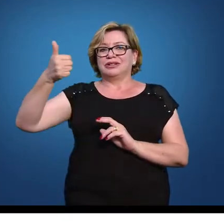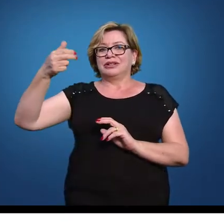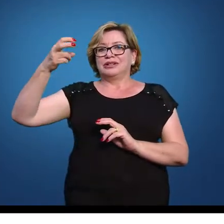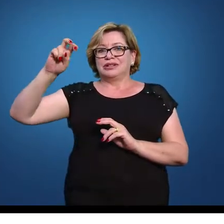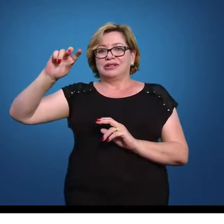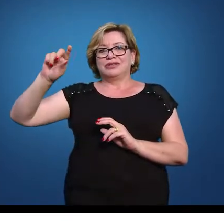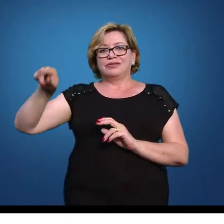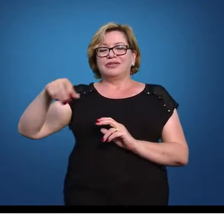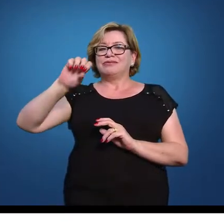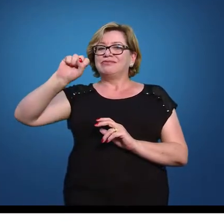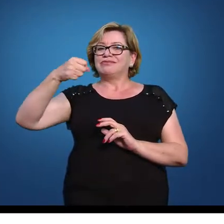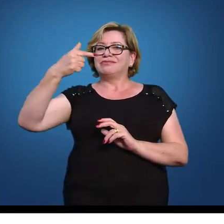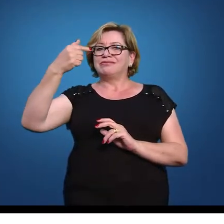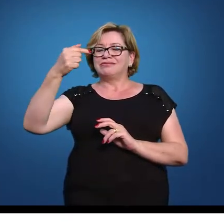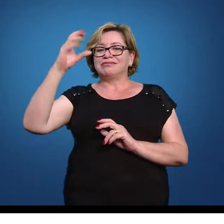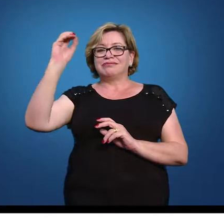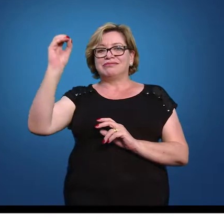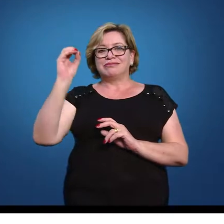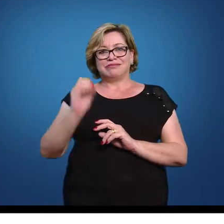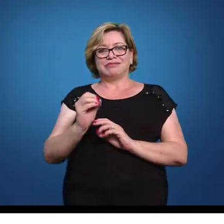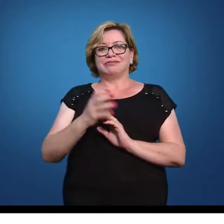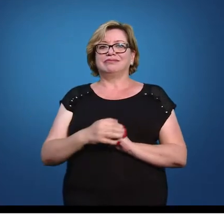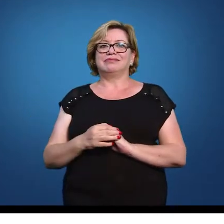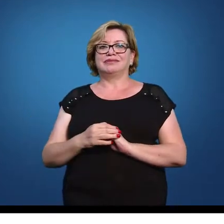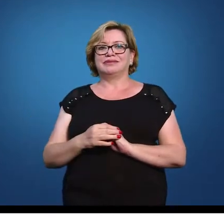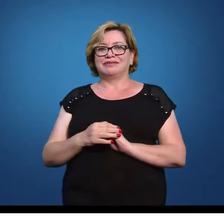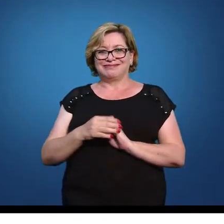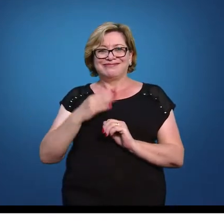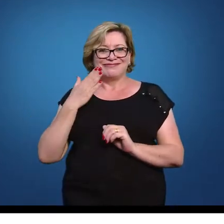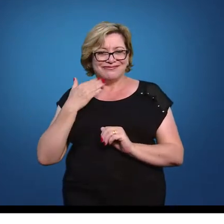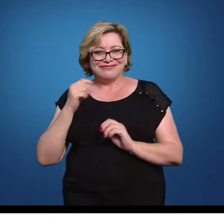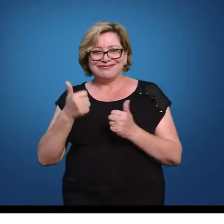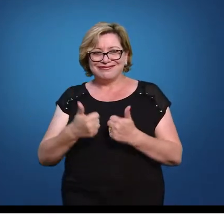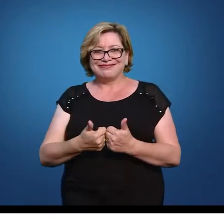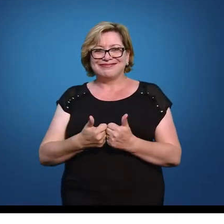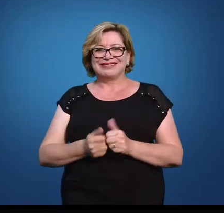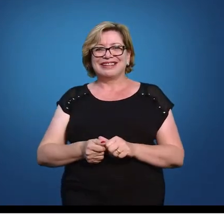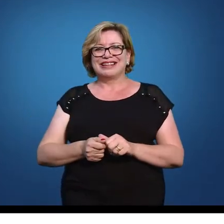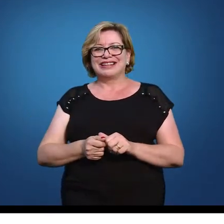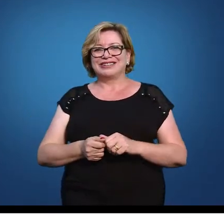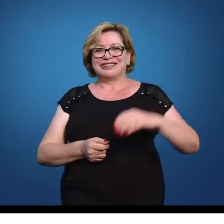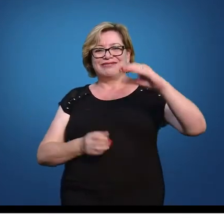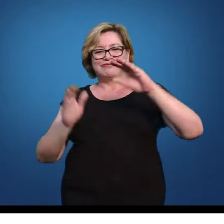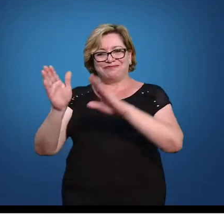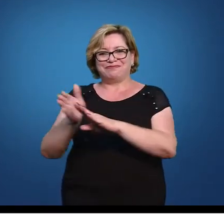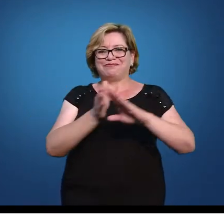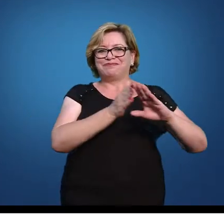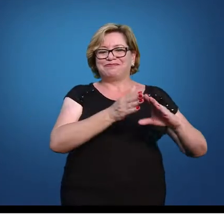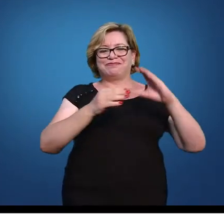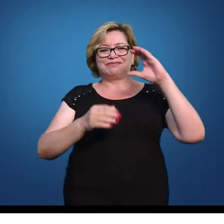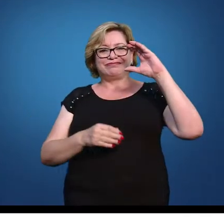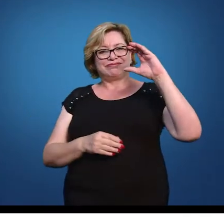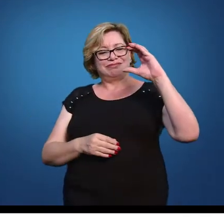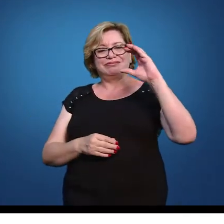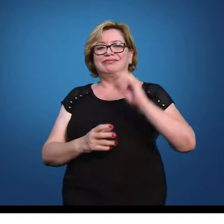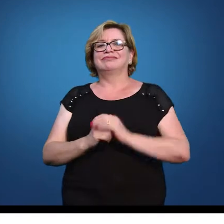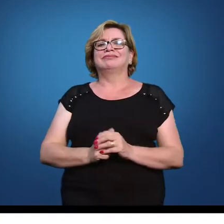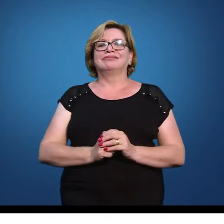,87%. Tranquilo, pessoal? Vamos fazer a letra C. Só vou apagar aqui esse pedaço